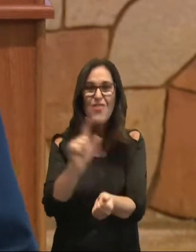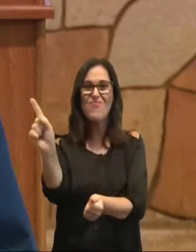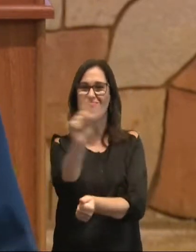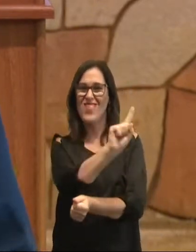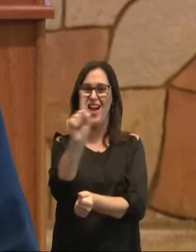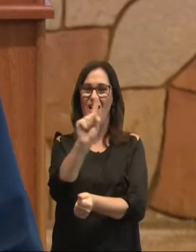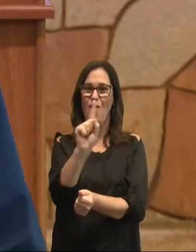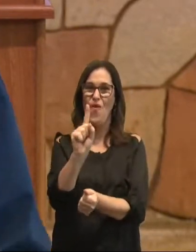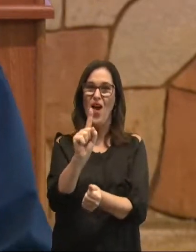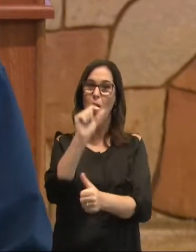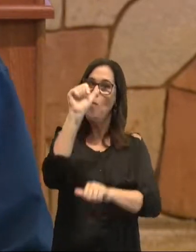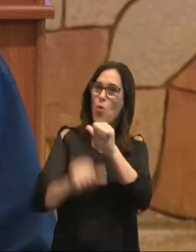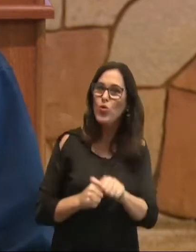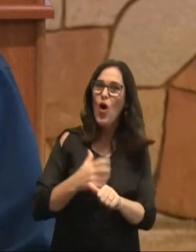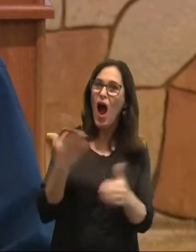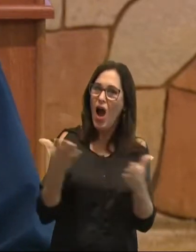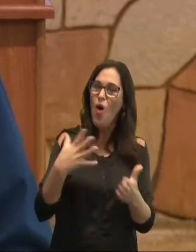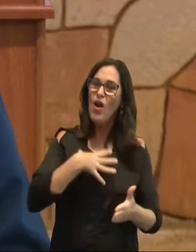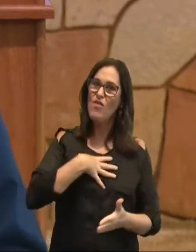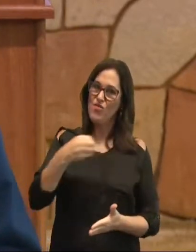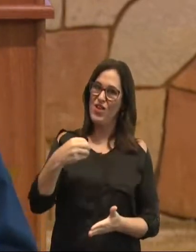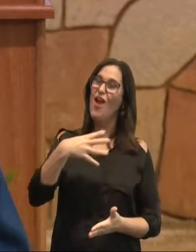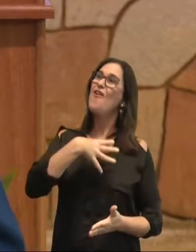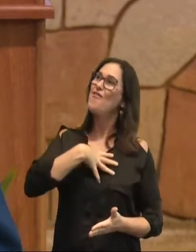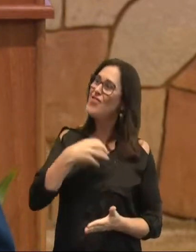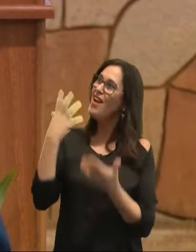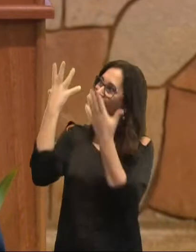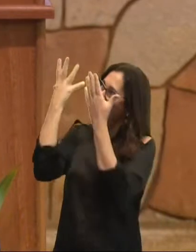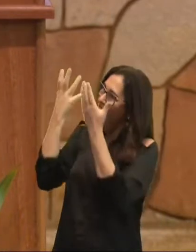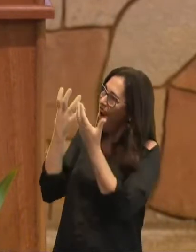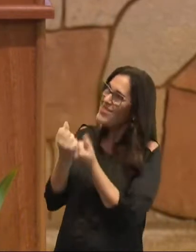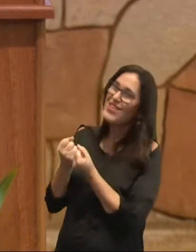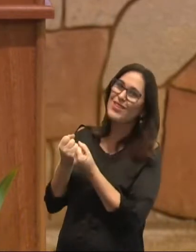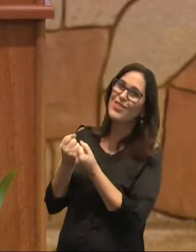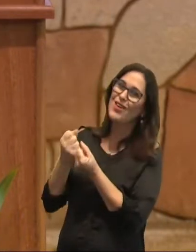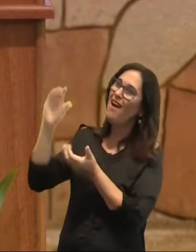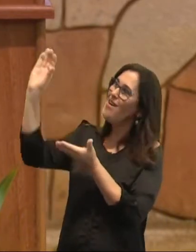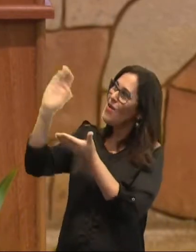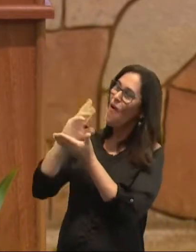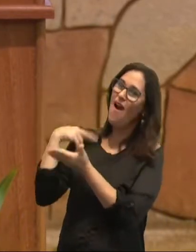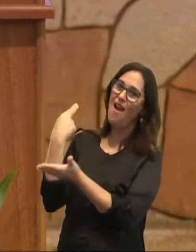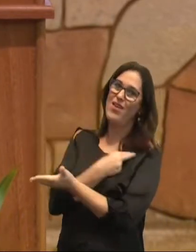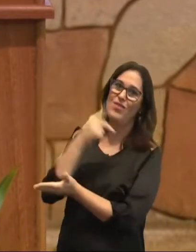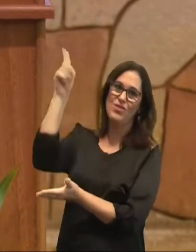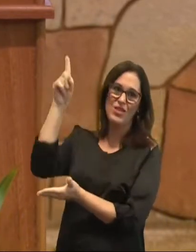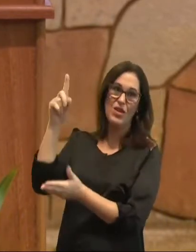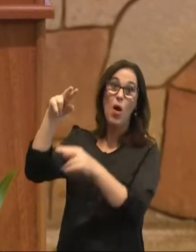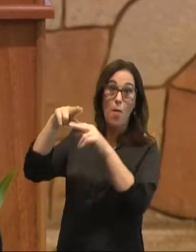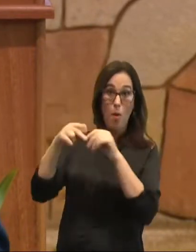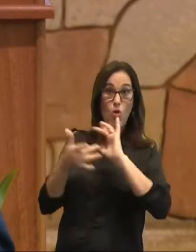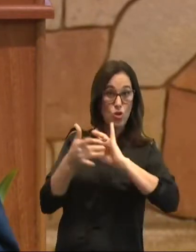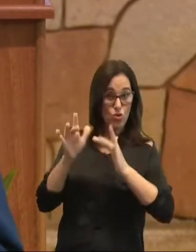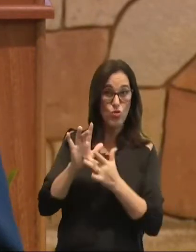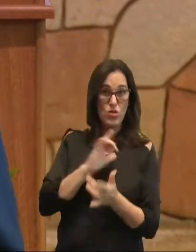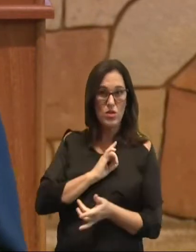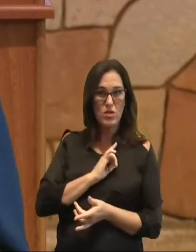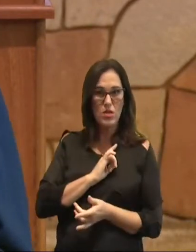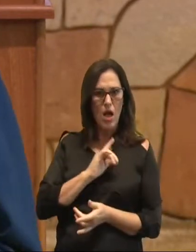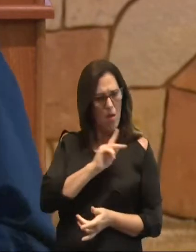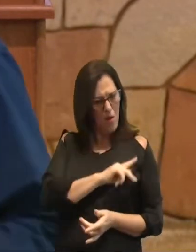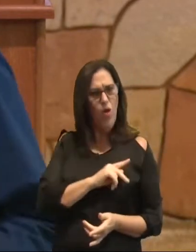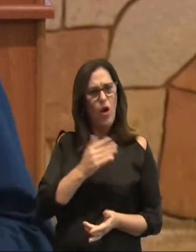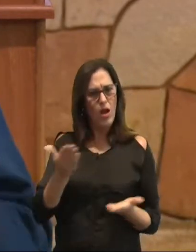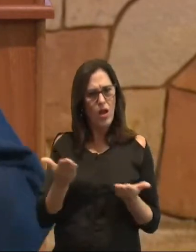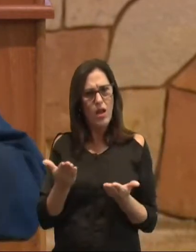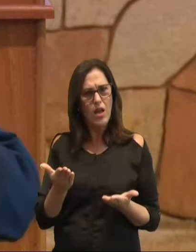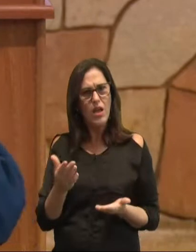porém filho, e sendo filho, também herdeiro por Deus. Paulo queria que os cristãos entendessem